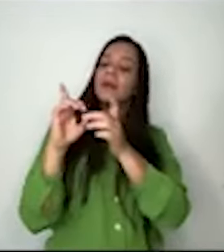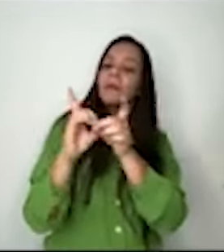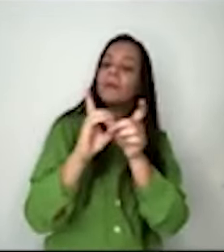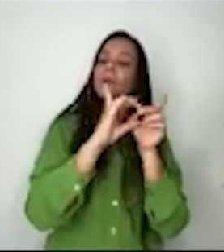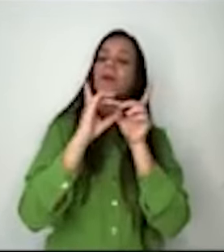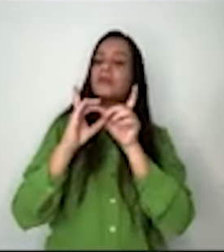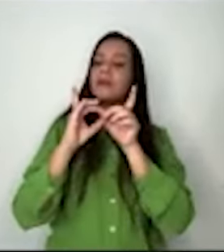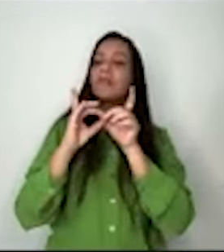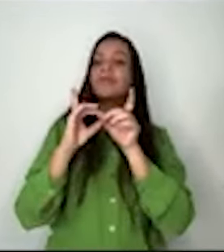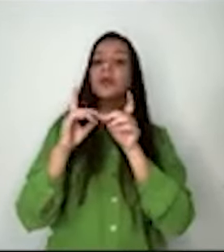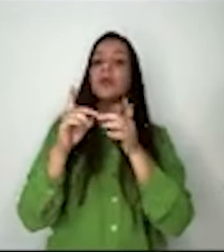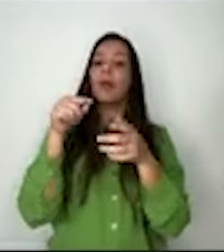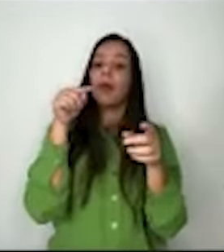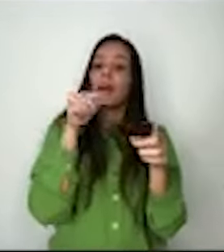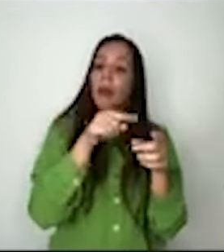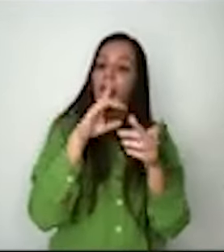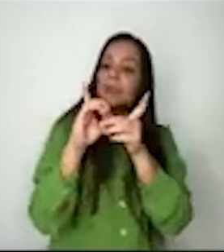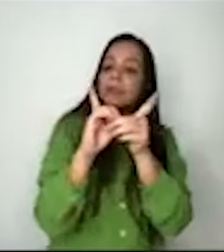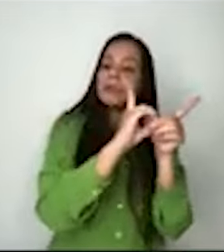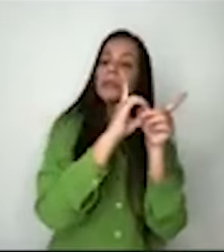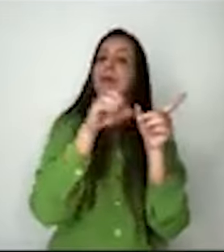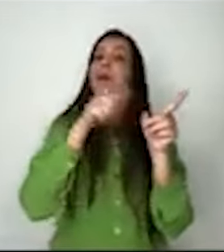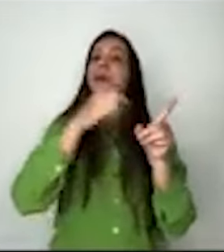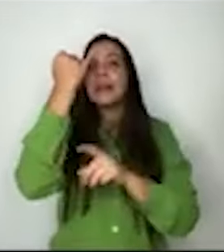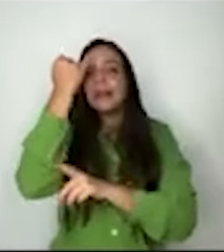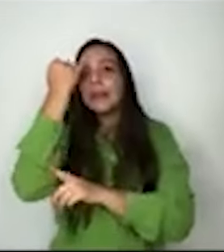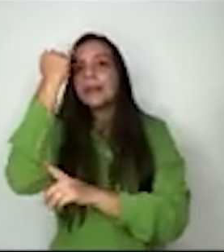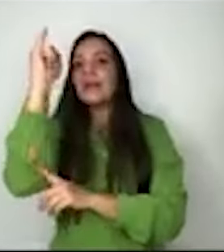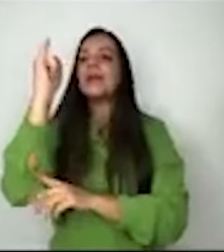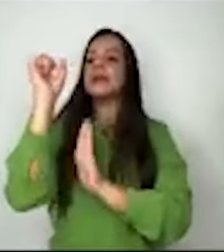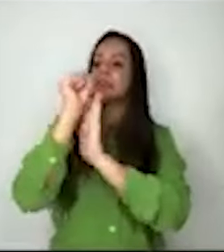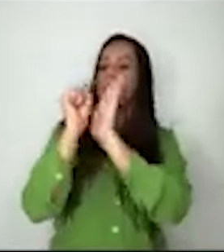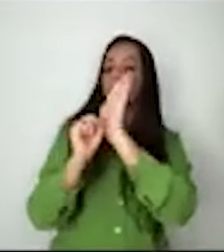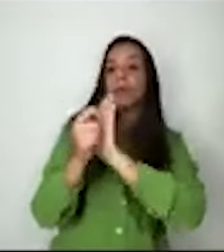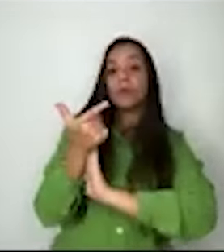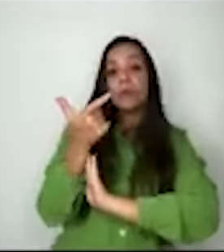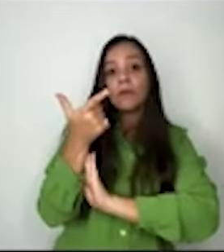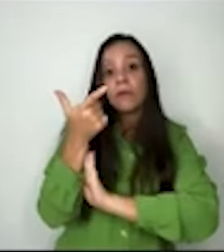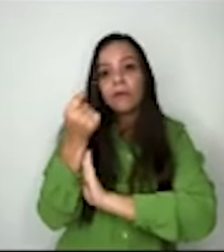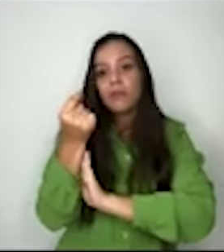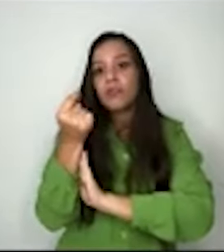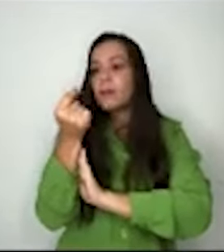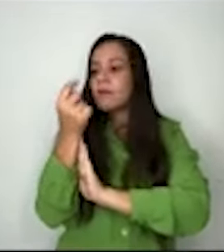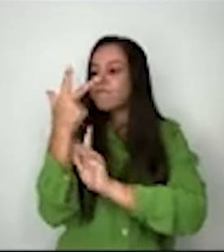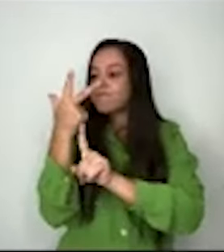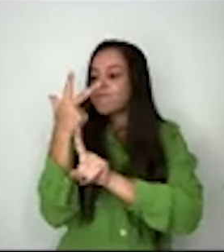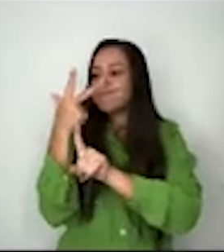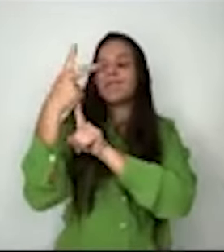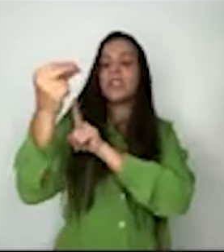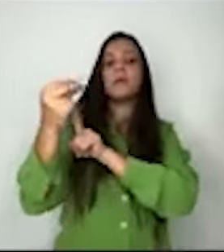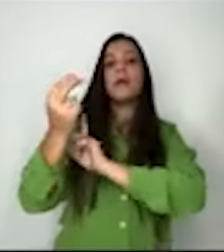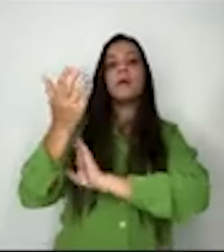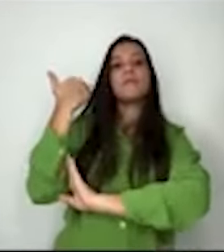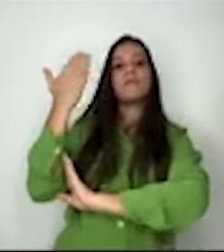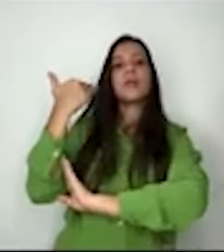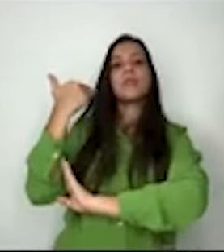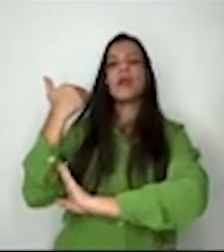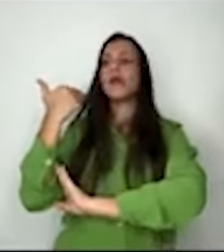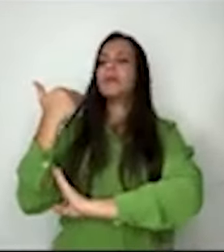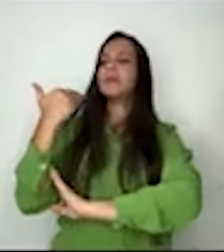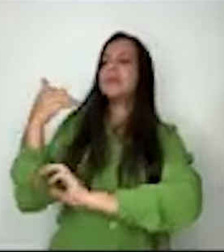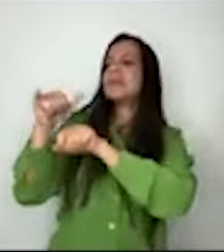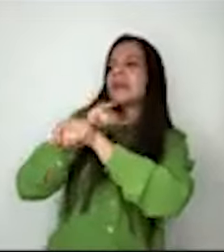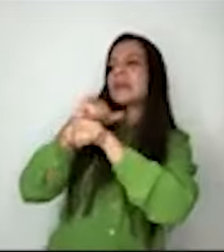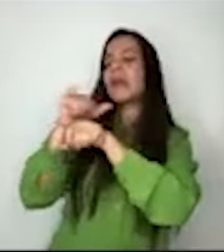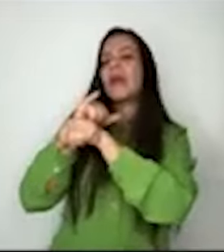foi a ideologia vitoriosa do século XX, tendo derrotado todas as alternativas que se apresentaram, o